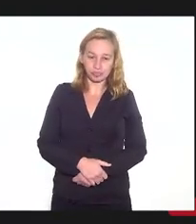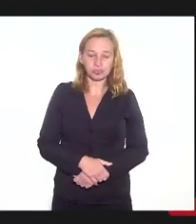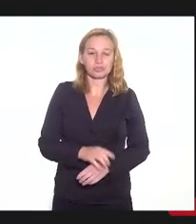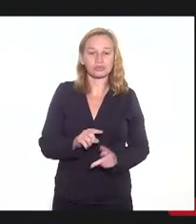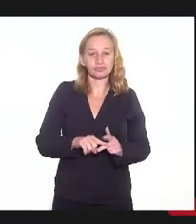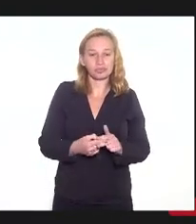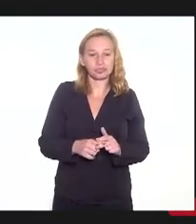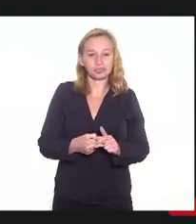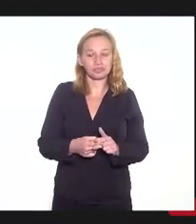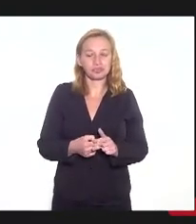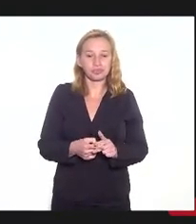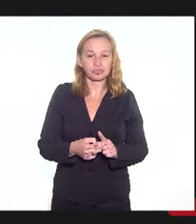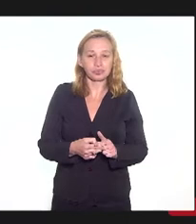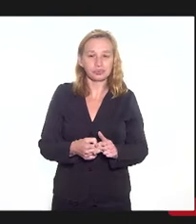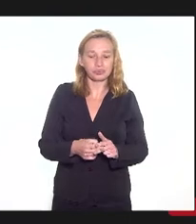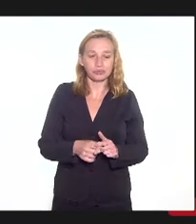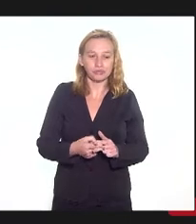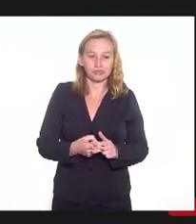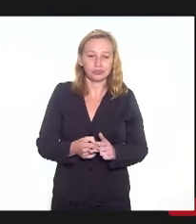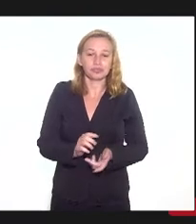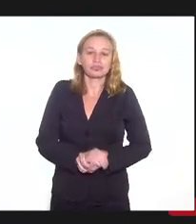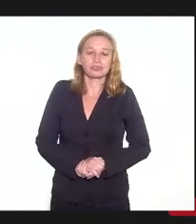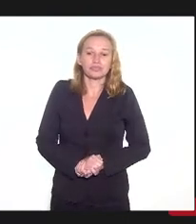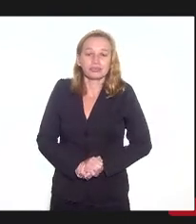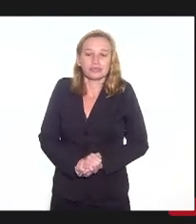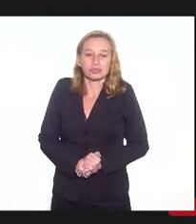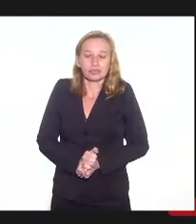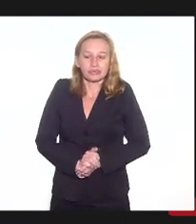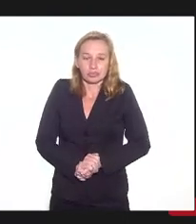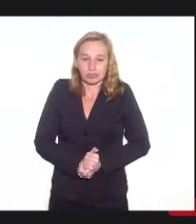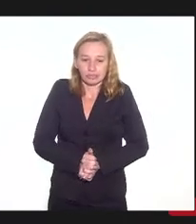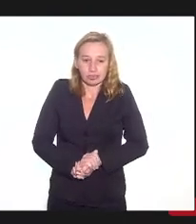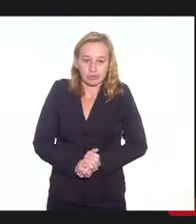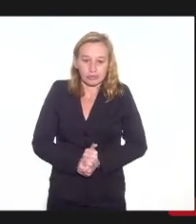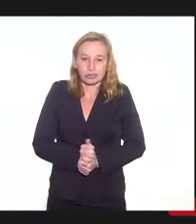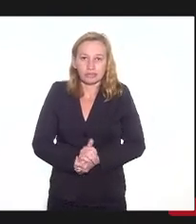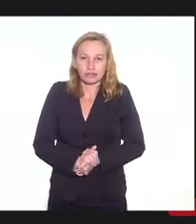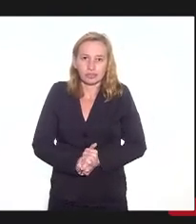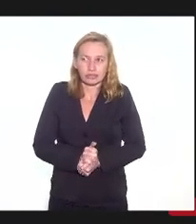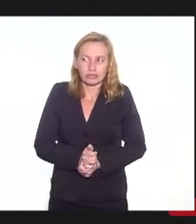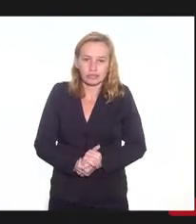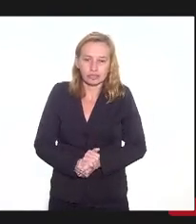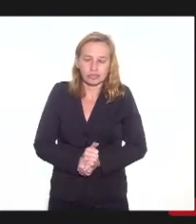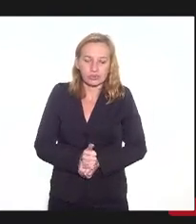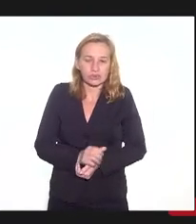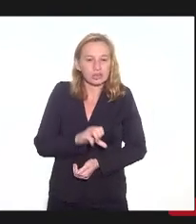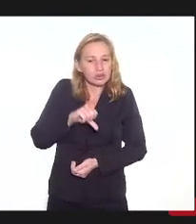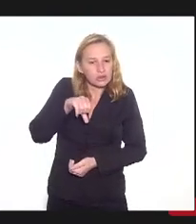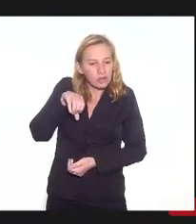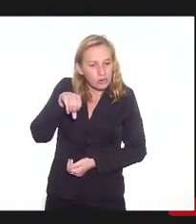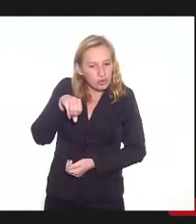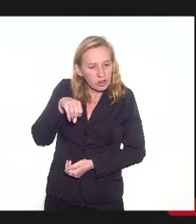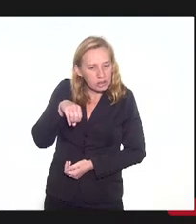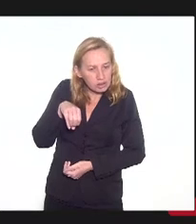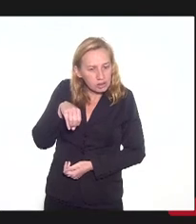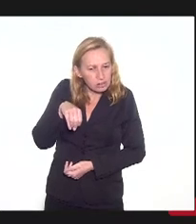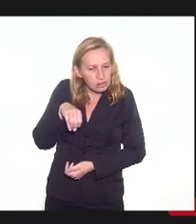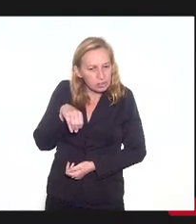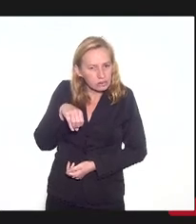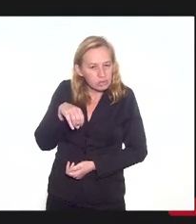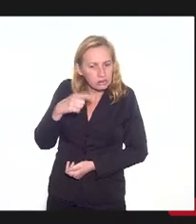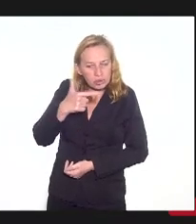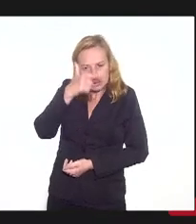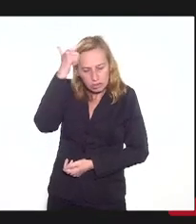extinção da função gratificada. Isso aqui foi lá na década de 90, não é, Luiz Paulo?